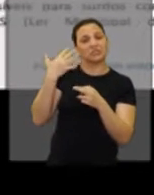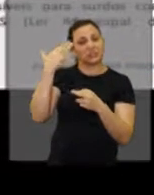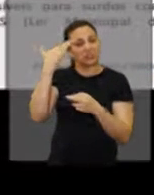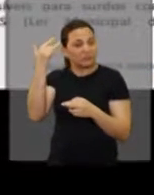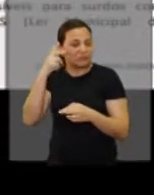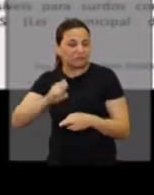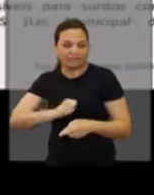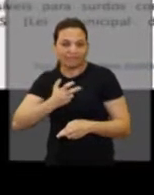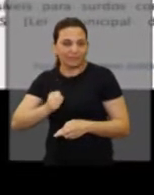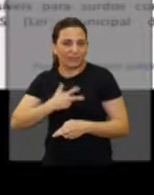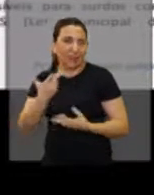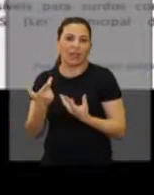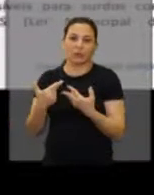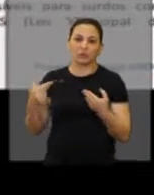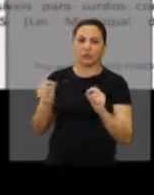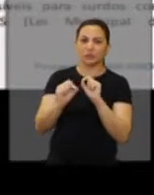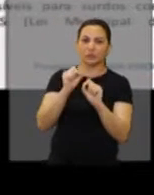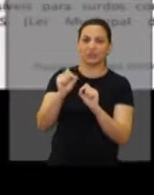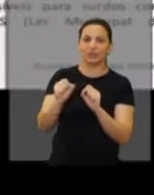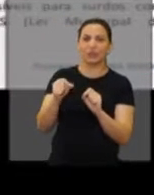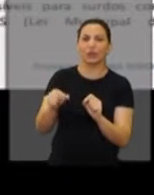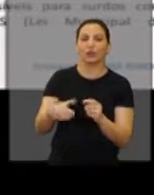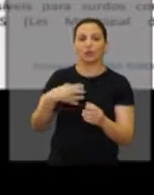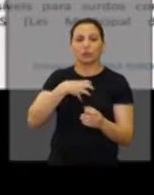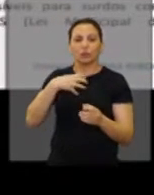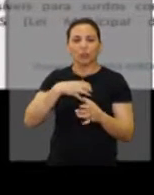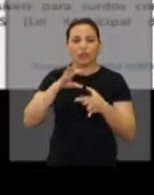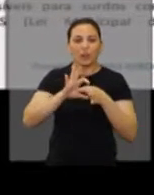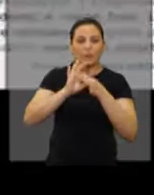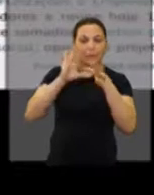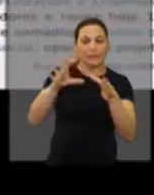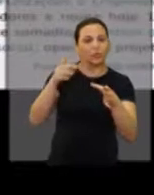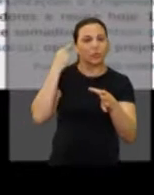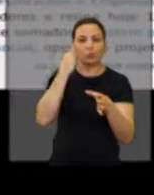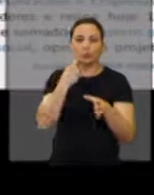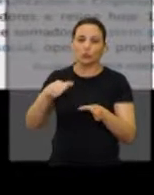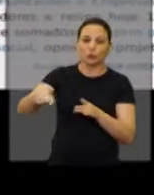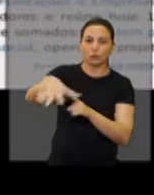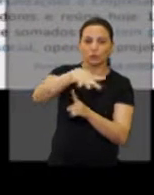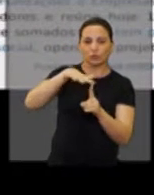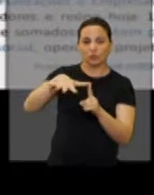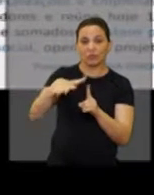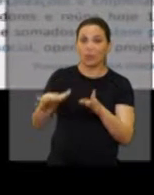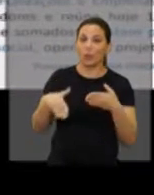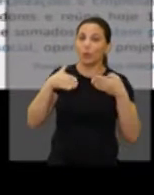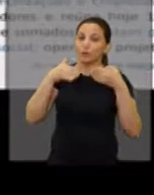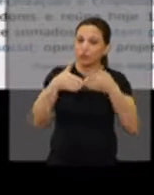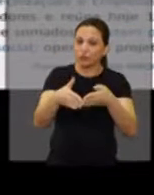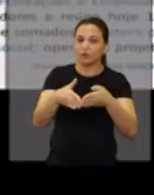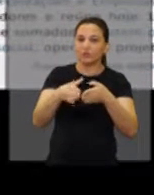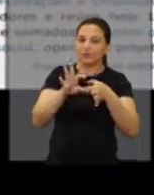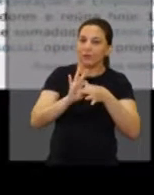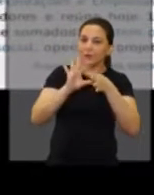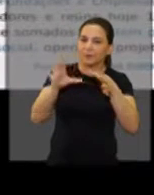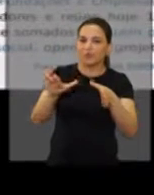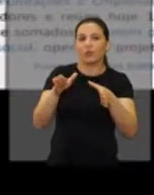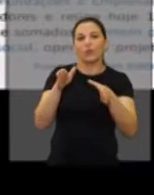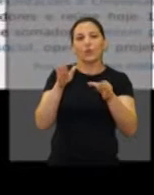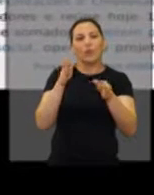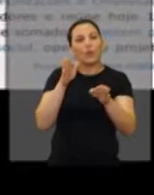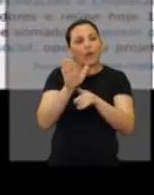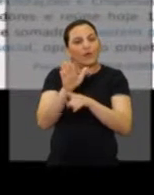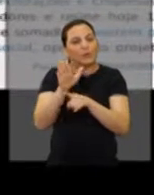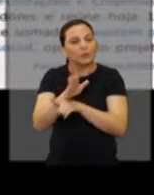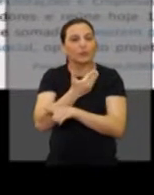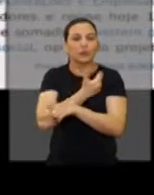talentos, etc. A ideia é ser um ponto facilitador da autonomia do surdo. O propósito é desengessar o atendimento